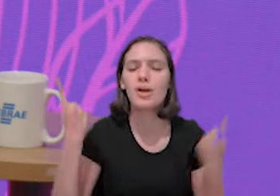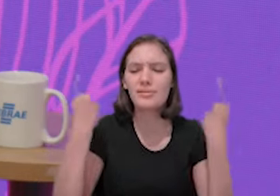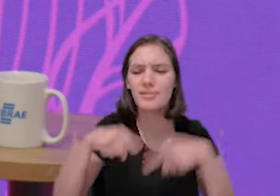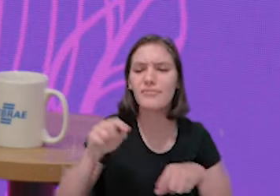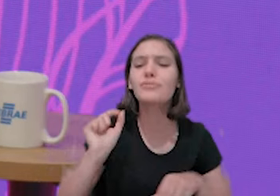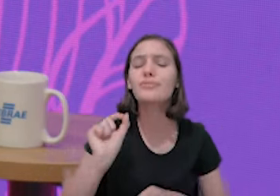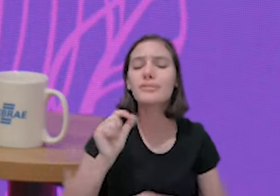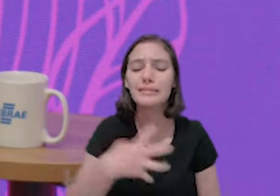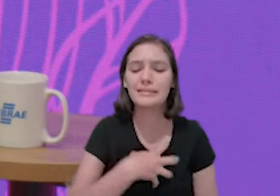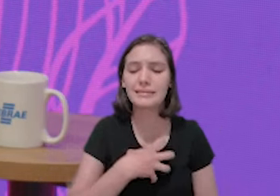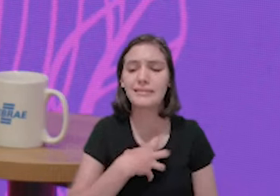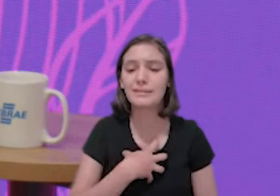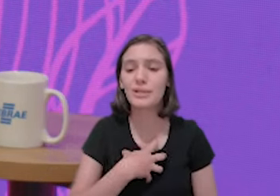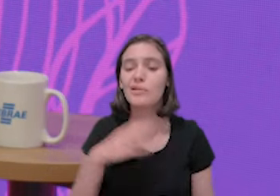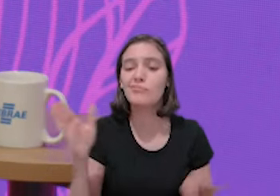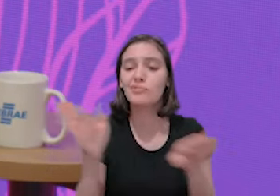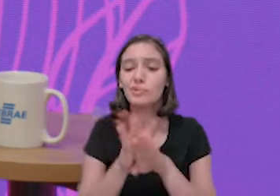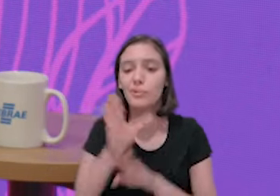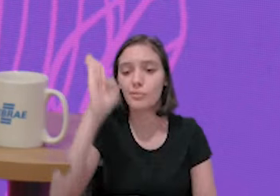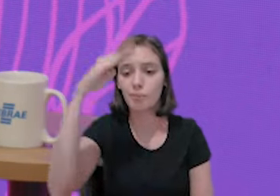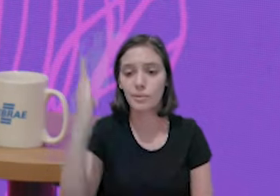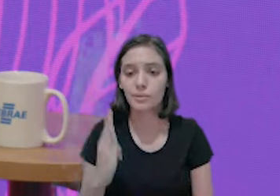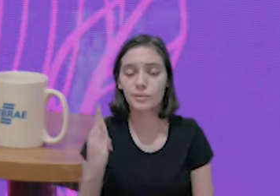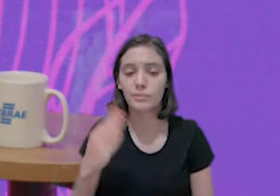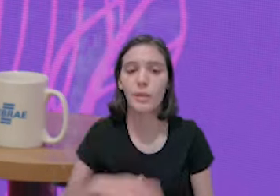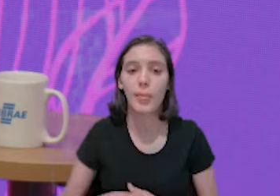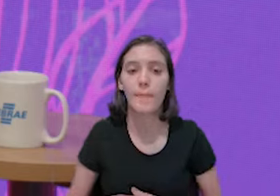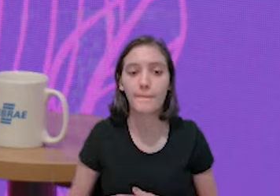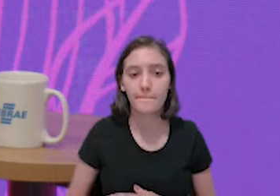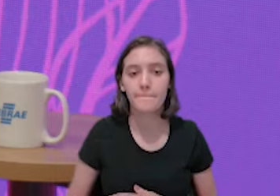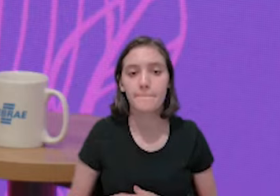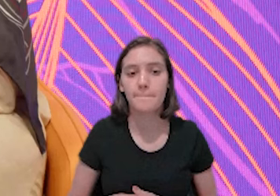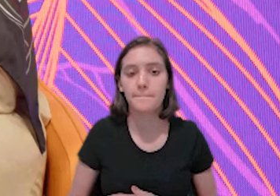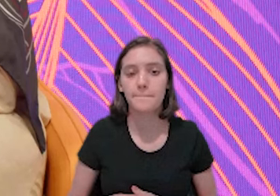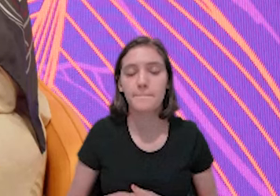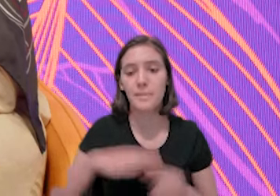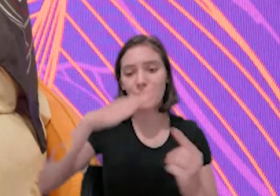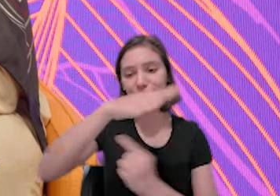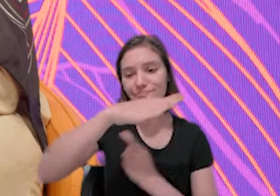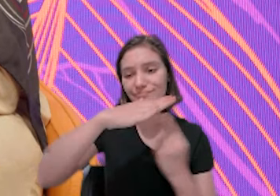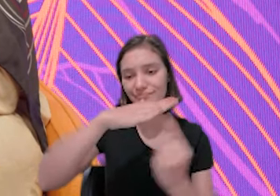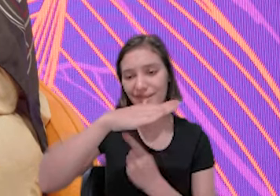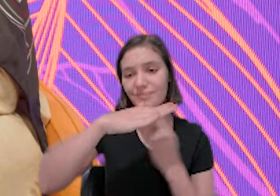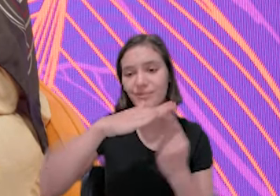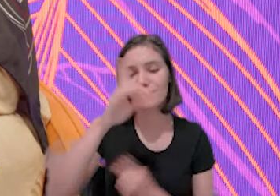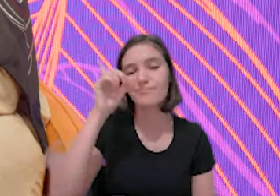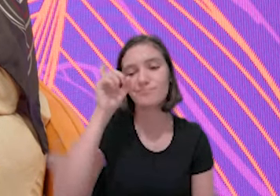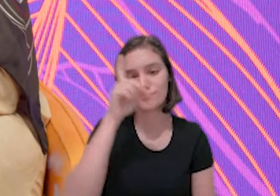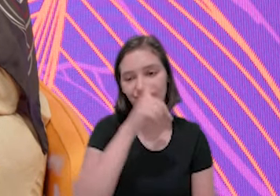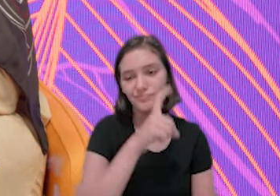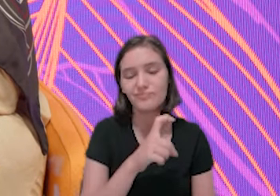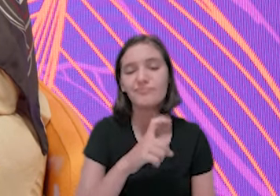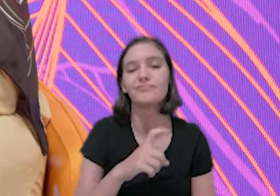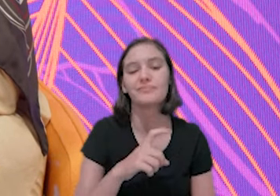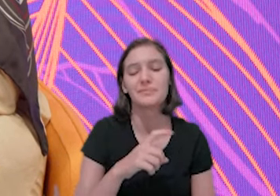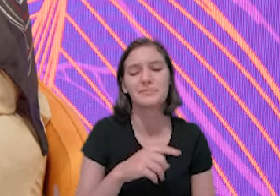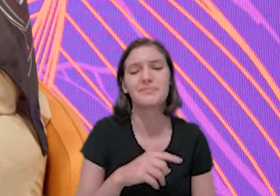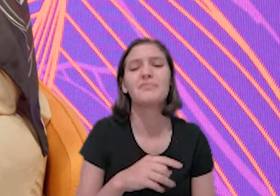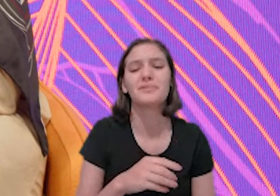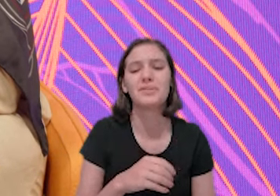desafio que você enfrentou desde que você chegou no Brasil? Durante a pandemia,